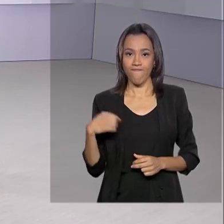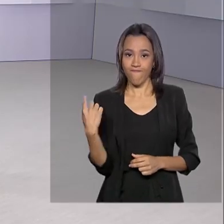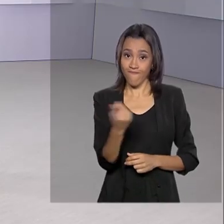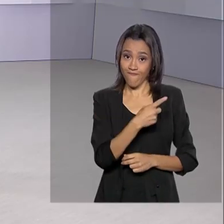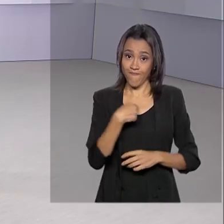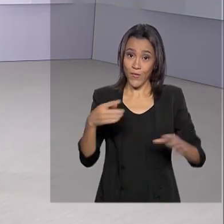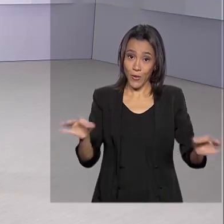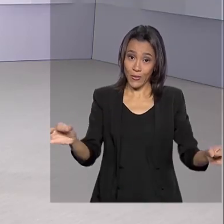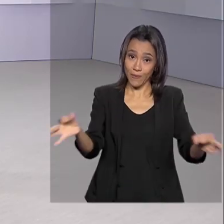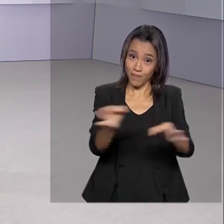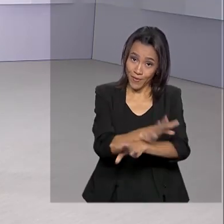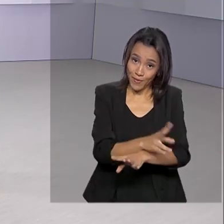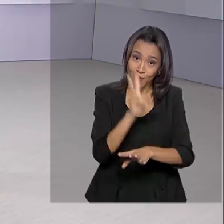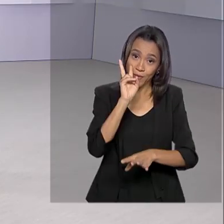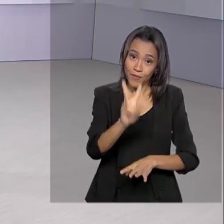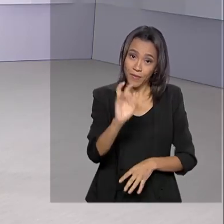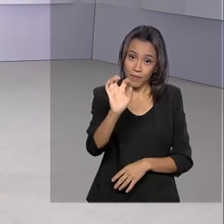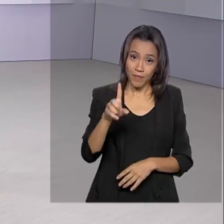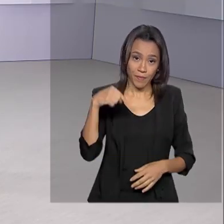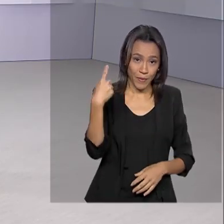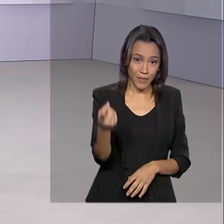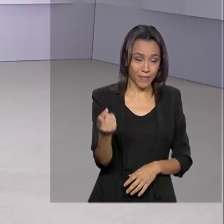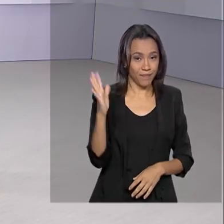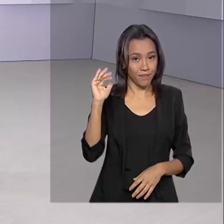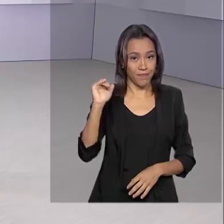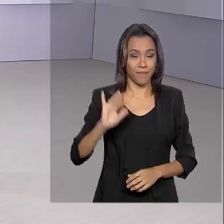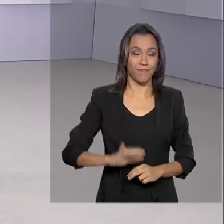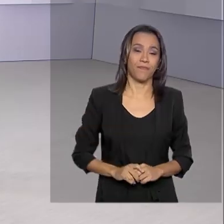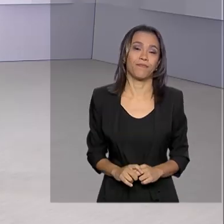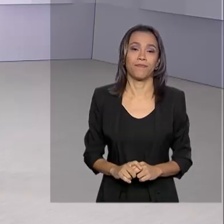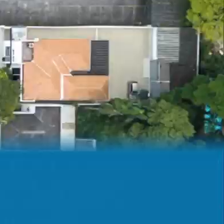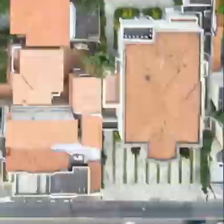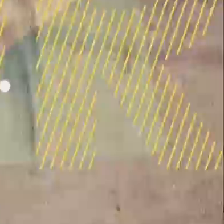E a gente fica por aqui. Nos vemos na próxima edição. Até lá!